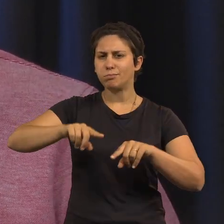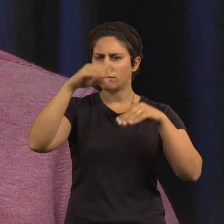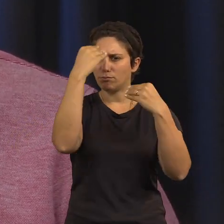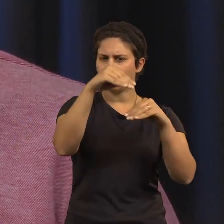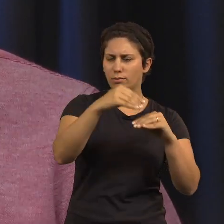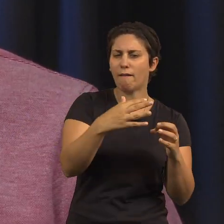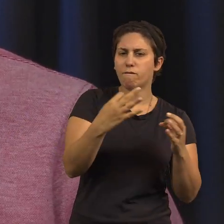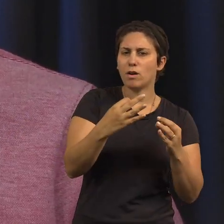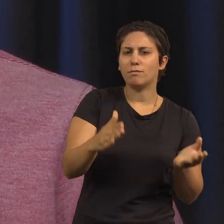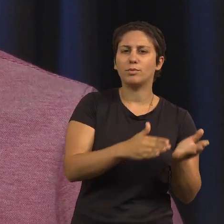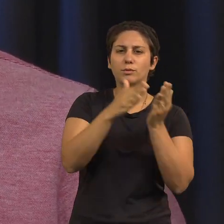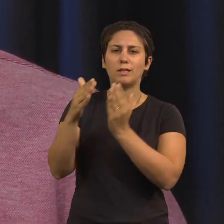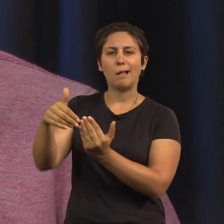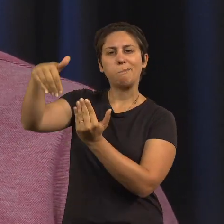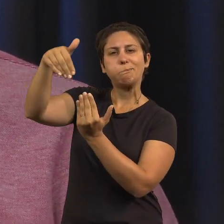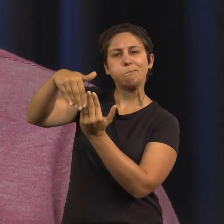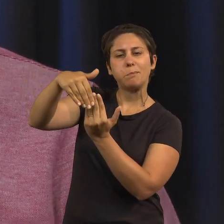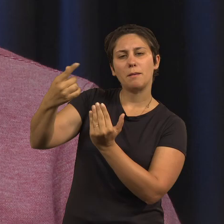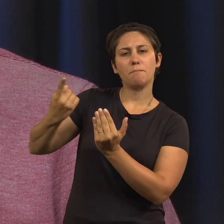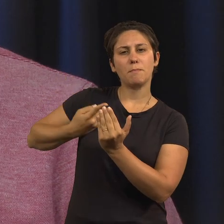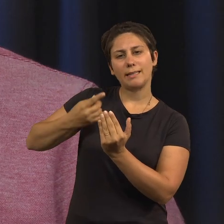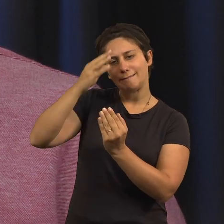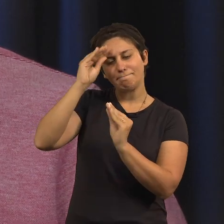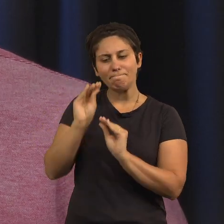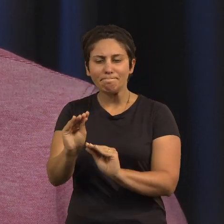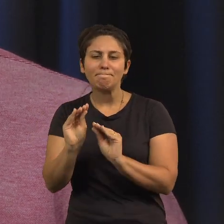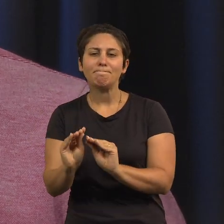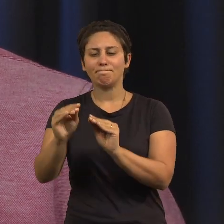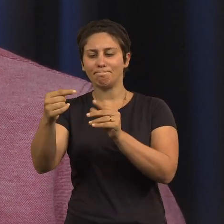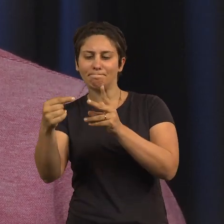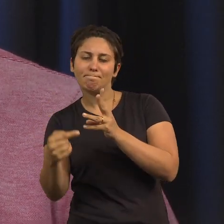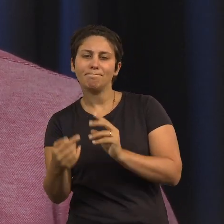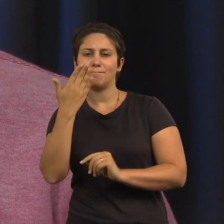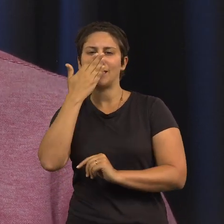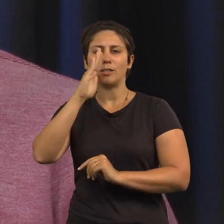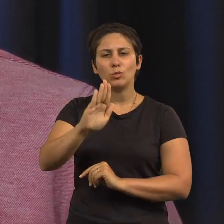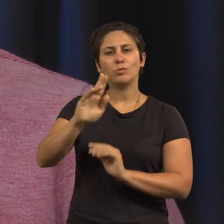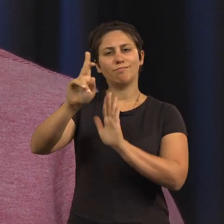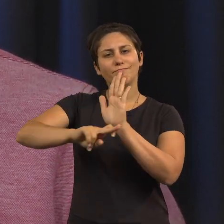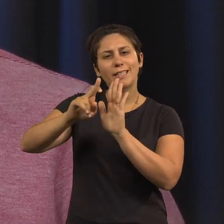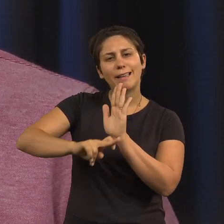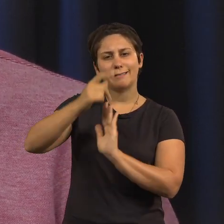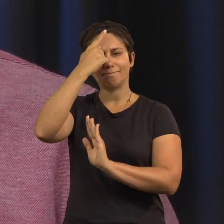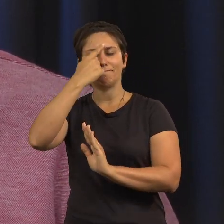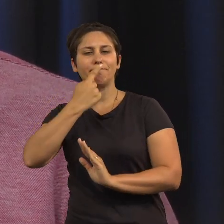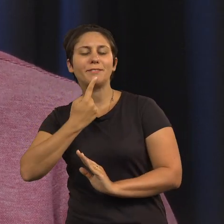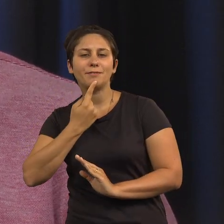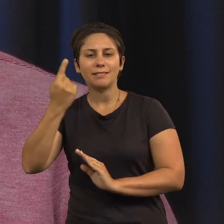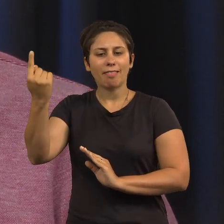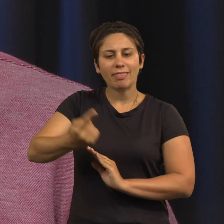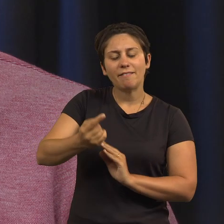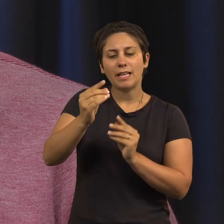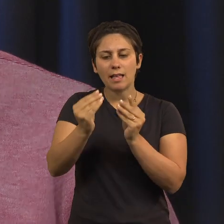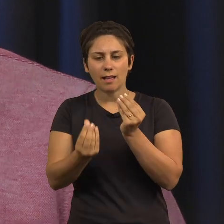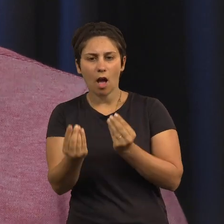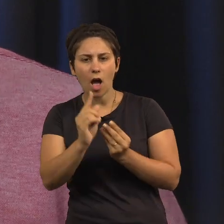chamamos o currículo oculto, enfim, que tem a ver com aquilo, com as atitudes, com o modo como o professor está na sala, com o modo como se valorizam um determinado tipo